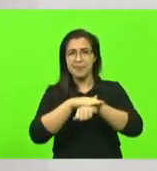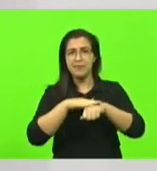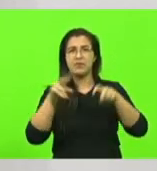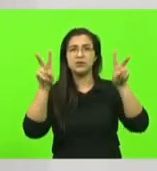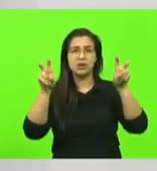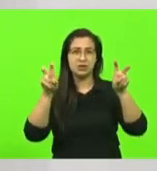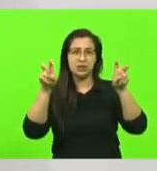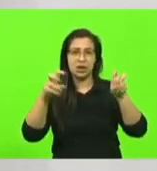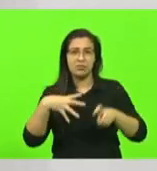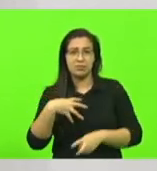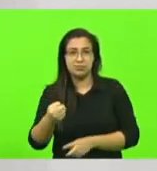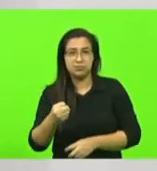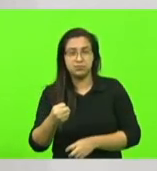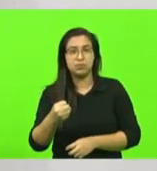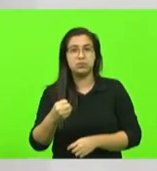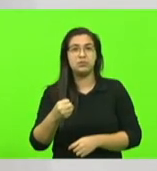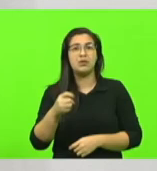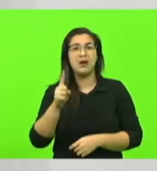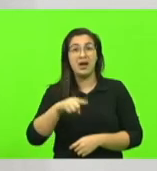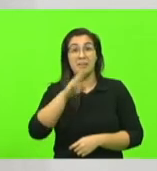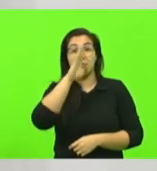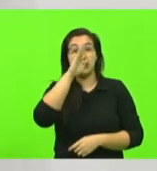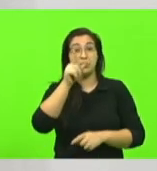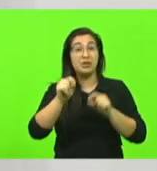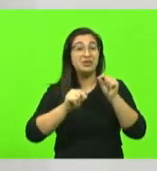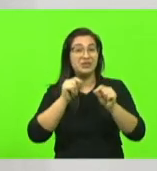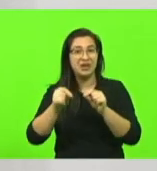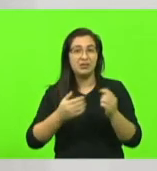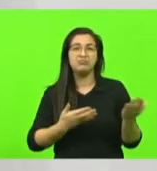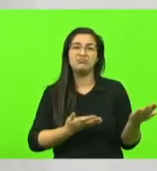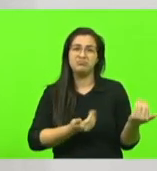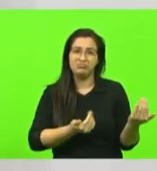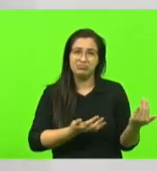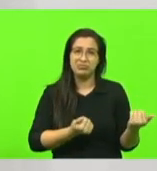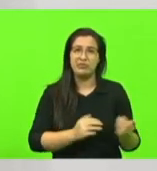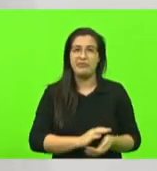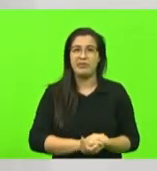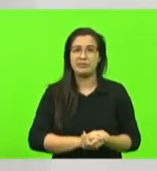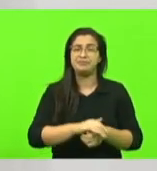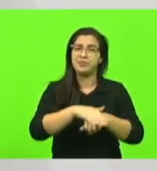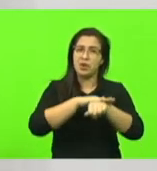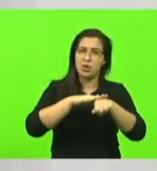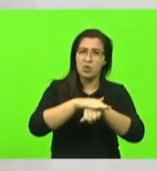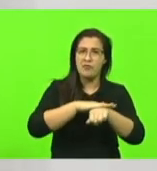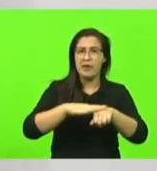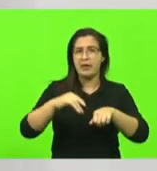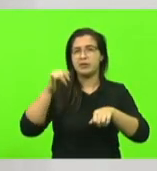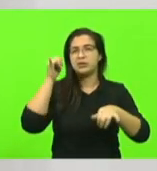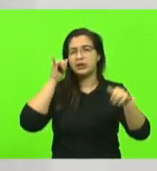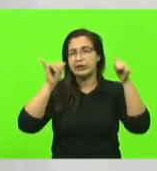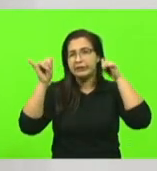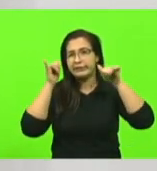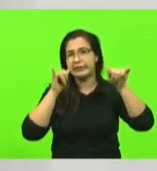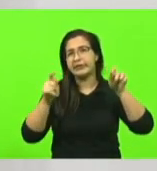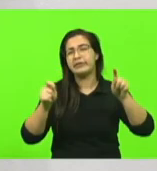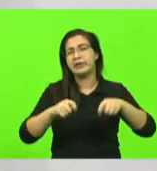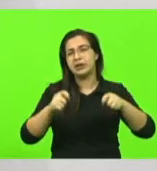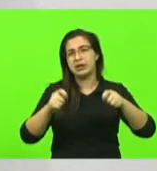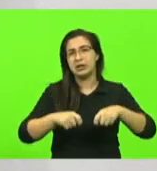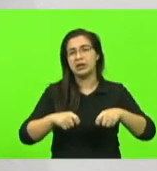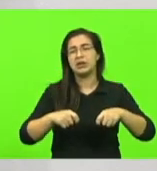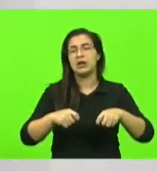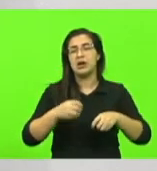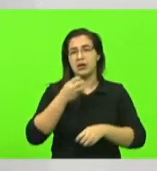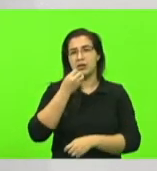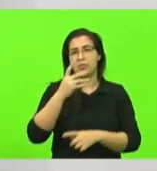principalmente os jovens e fazer a conversa a prevenção necessária para evitar